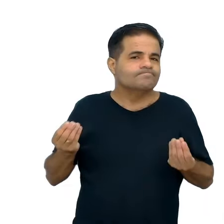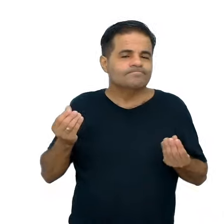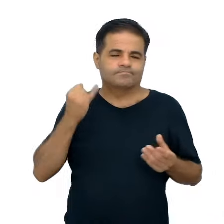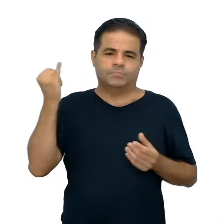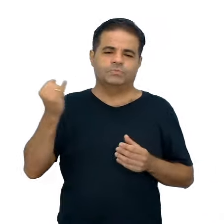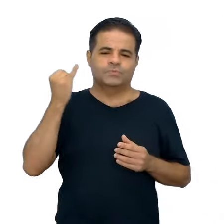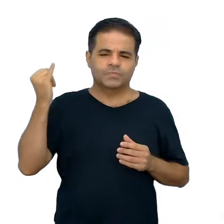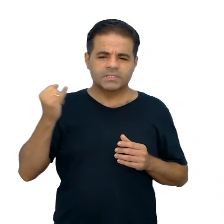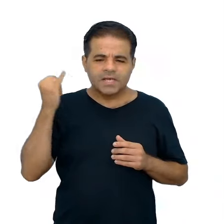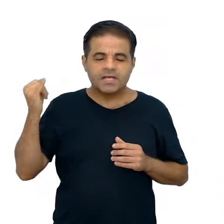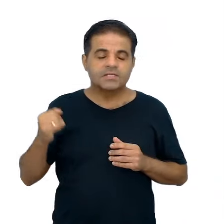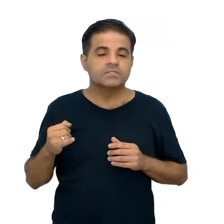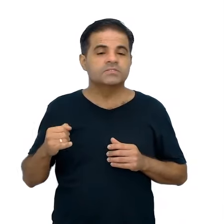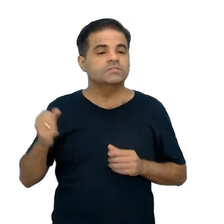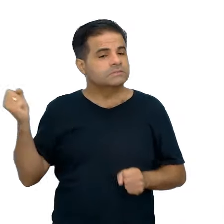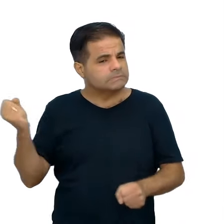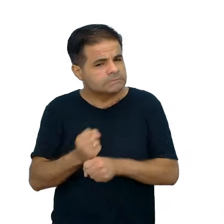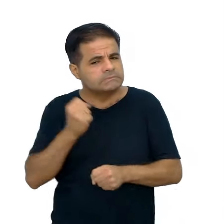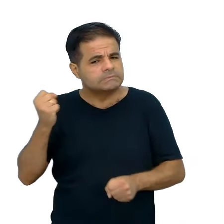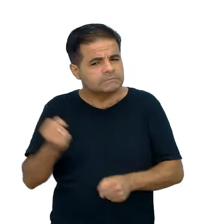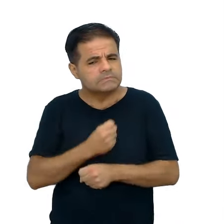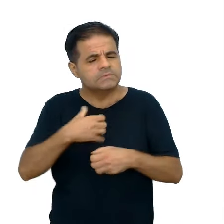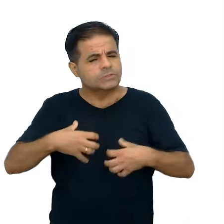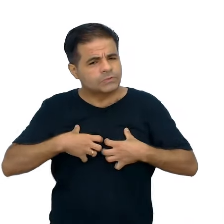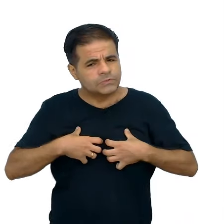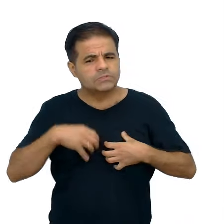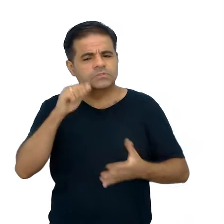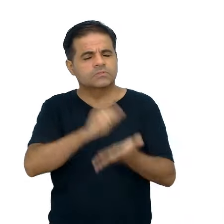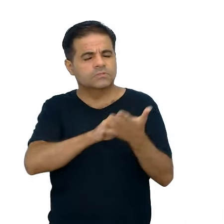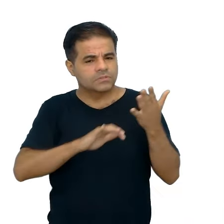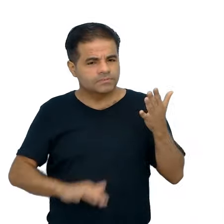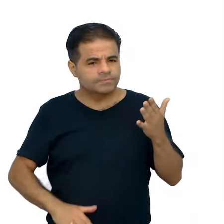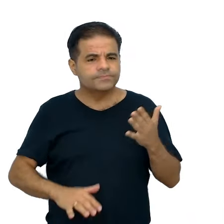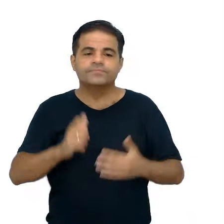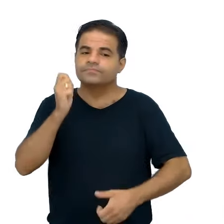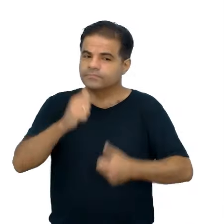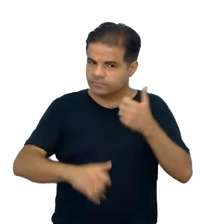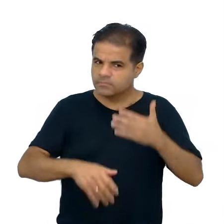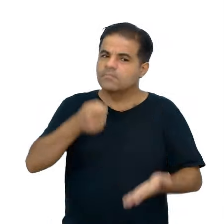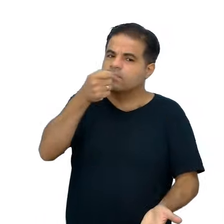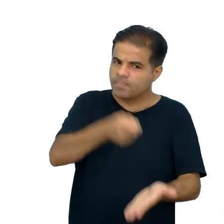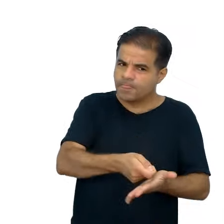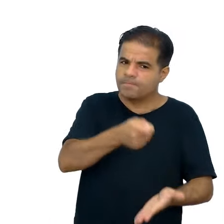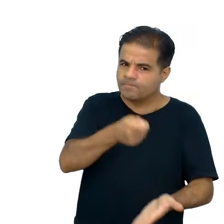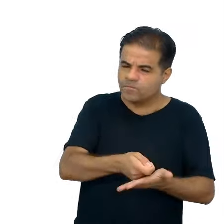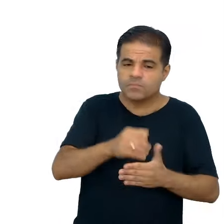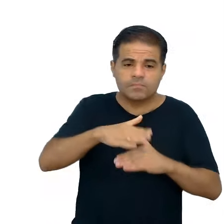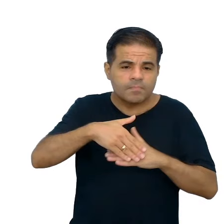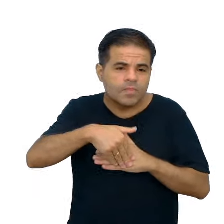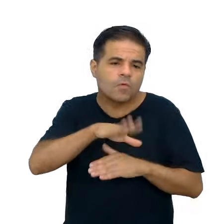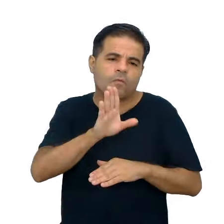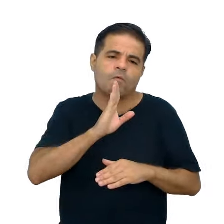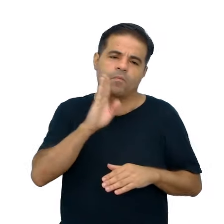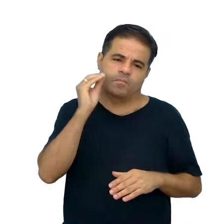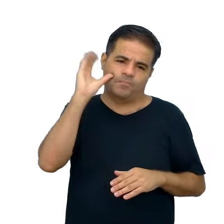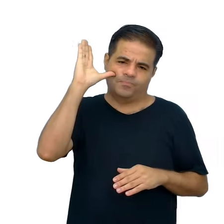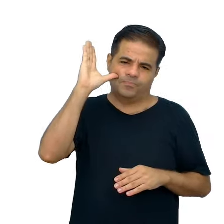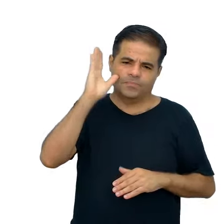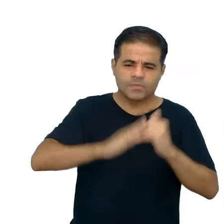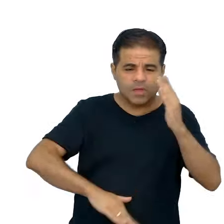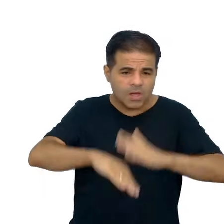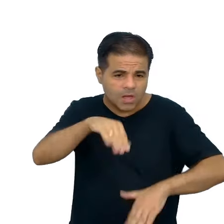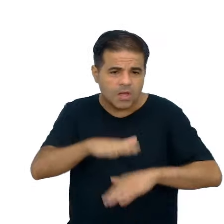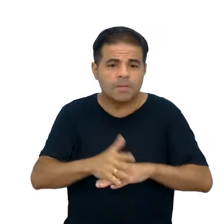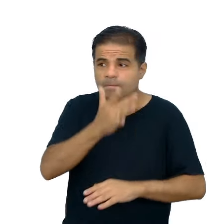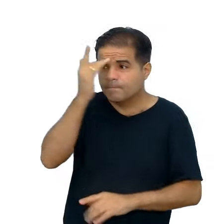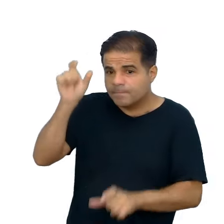importante. Então, a construção de sentidos na atividade de escrita exige muito mais do que conhecimentos linguísticos por parte